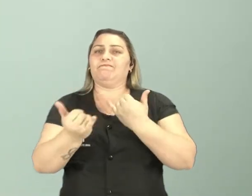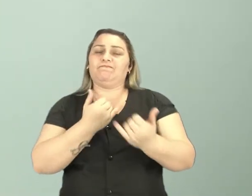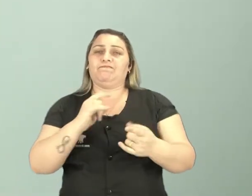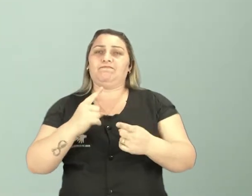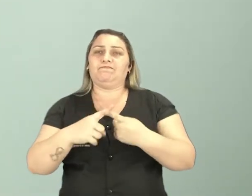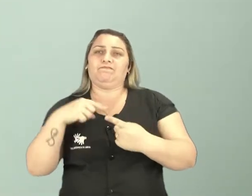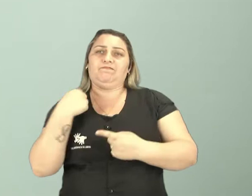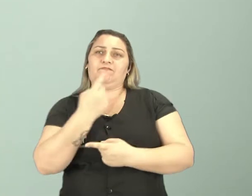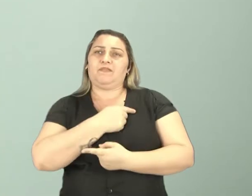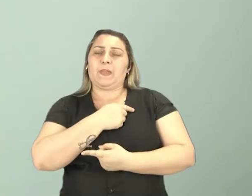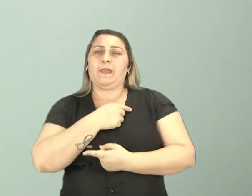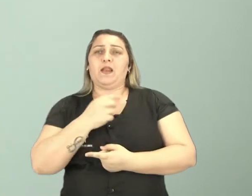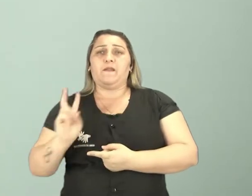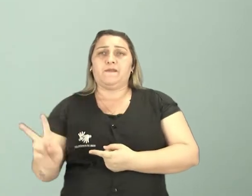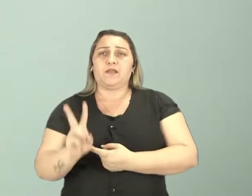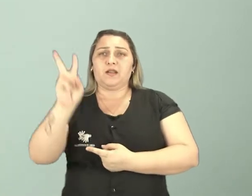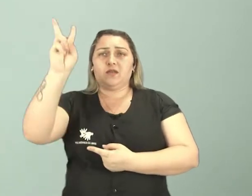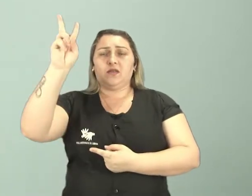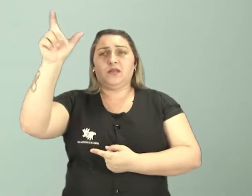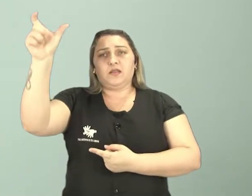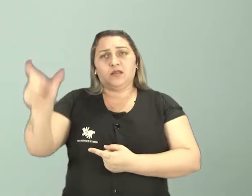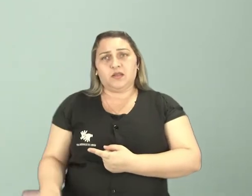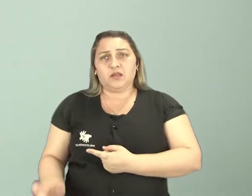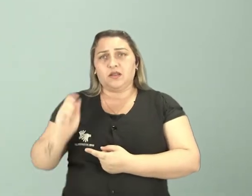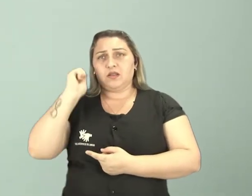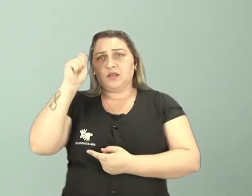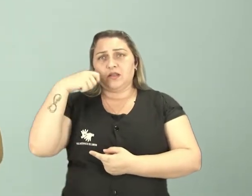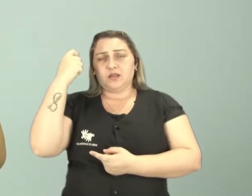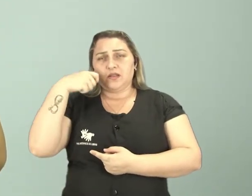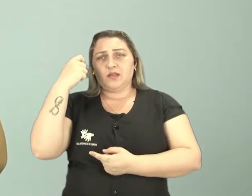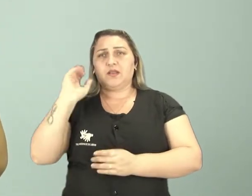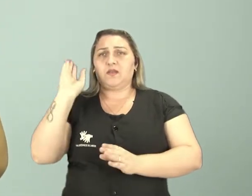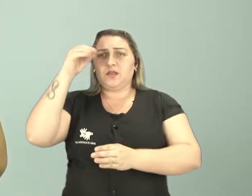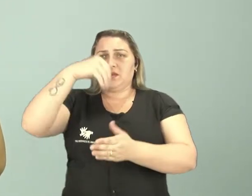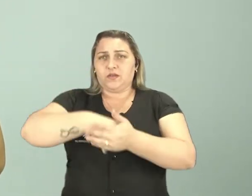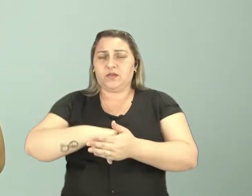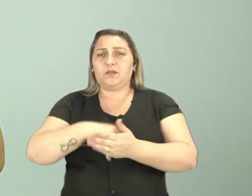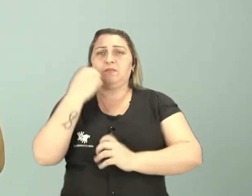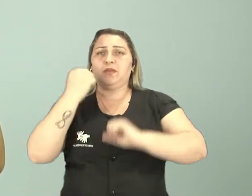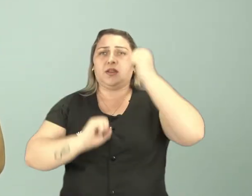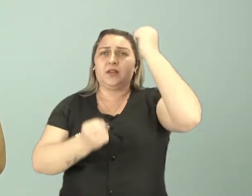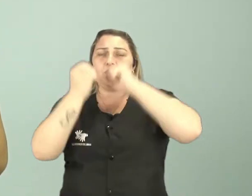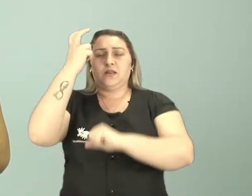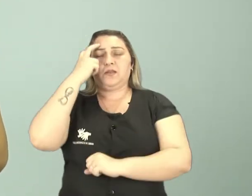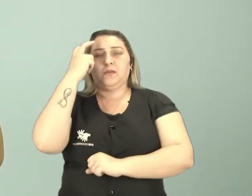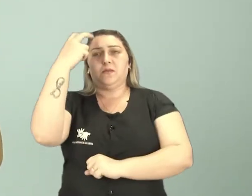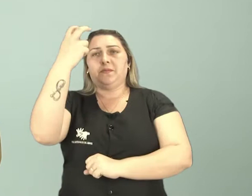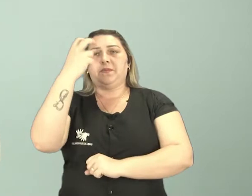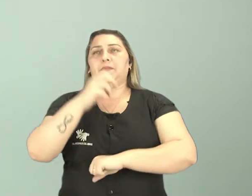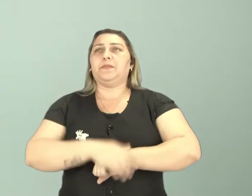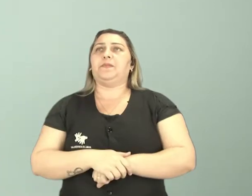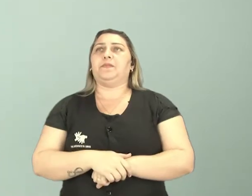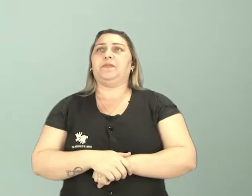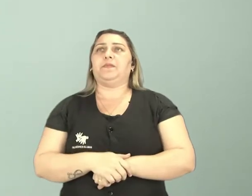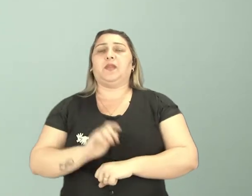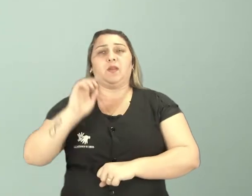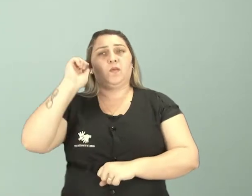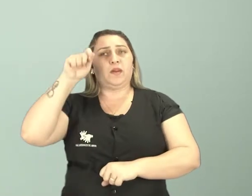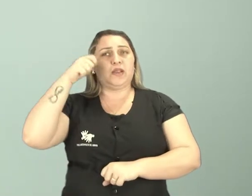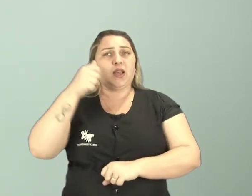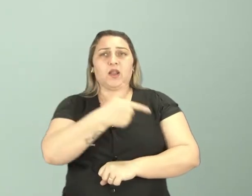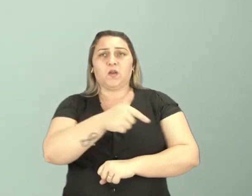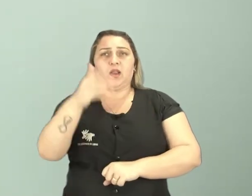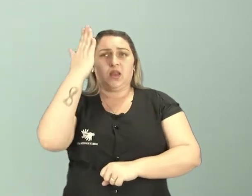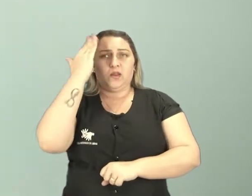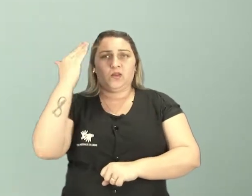muitas vezes, só valorizamos o artista que foi incorporado pela indústria cultural. E o artista que não faz